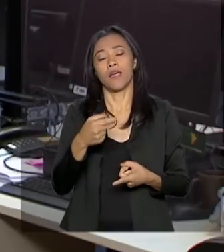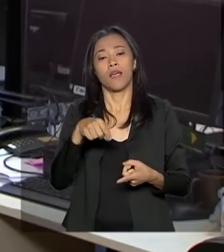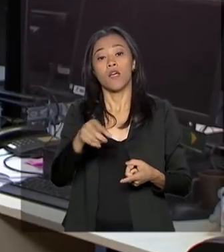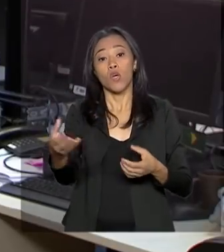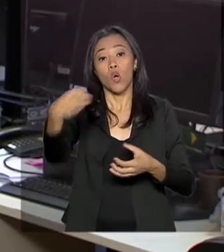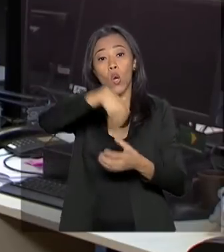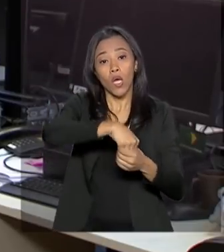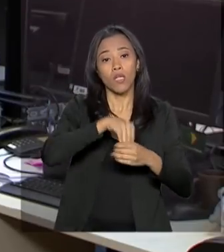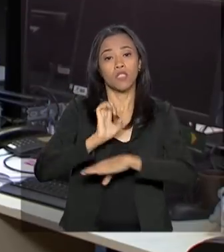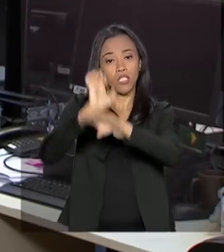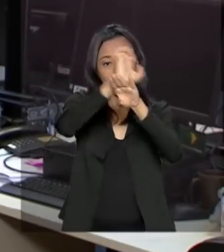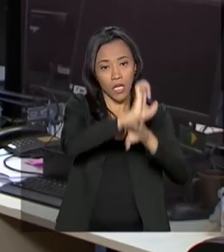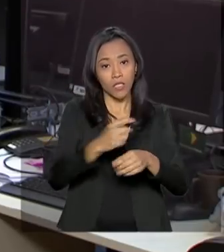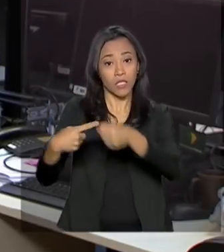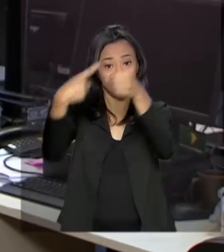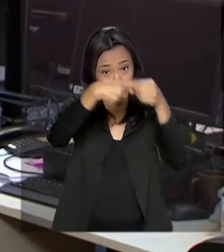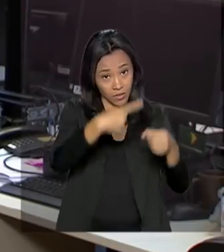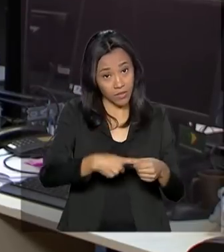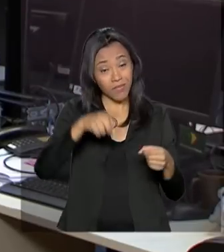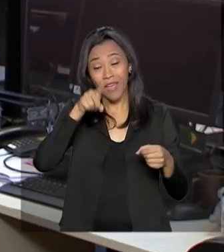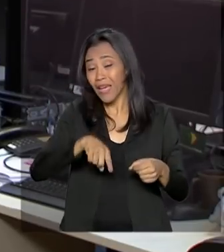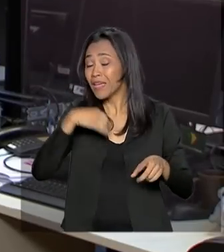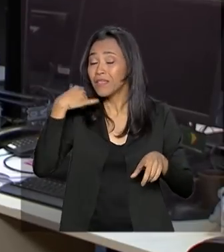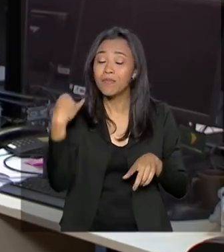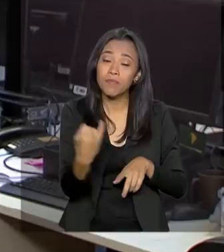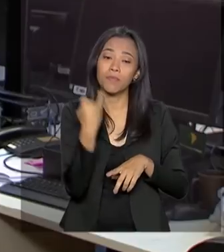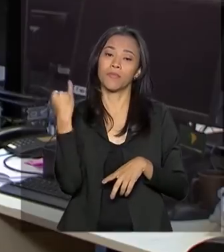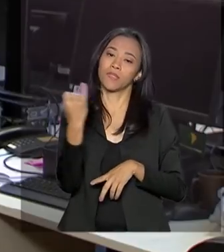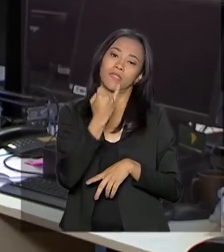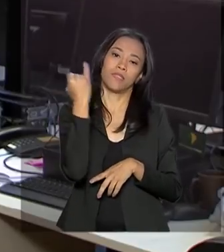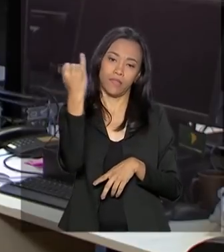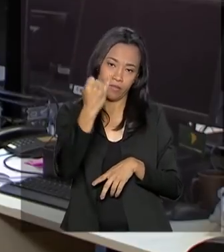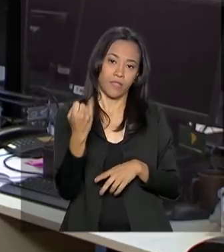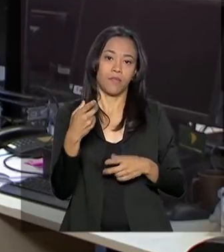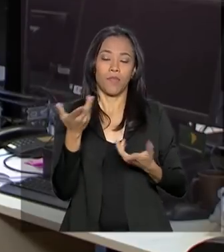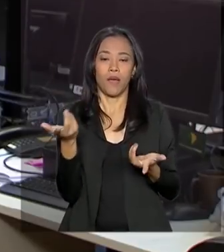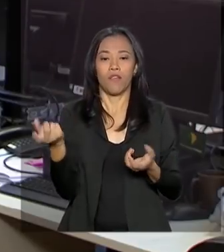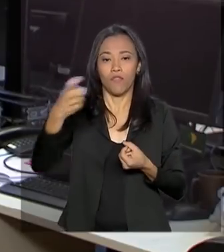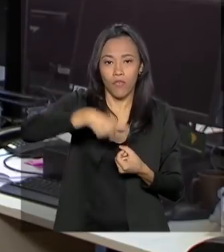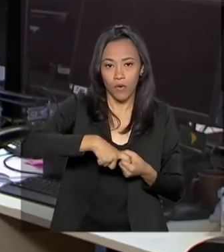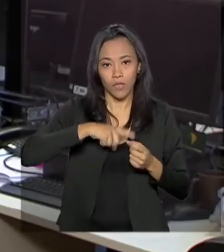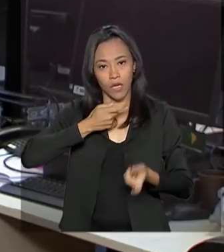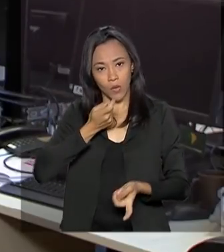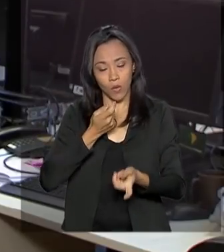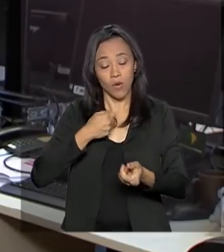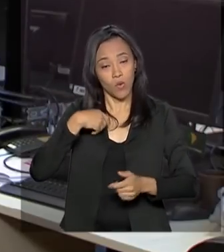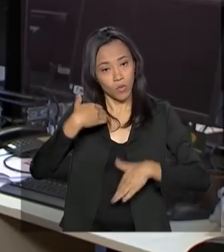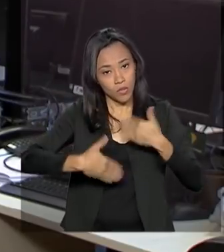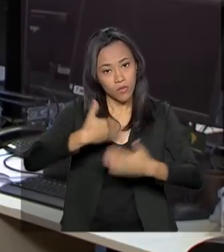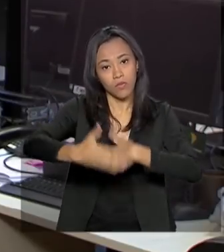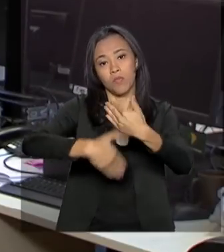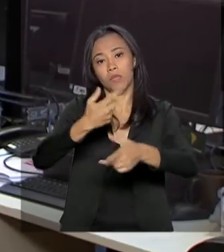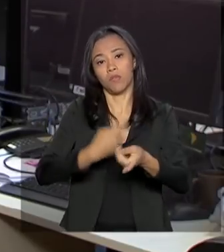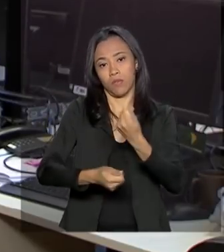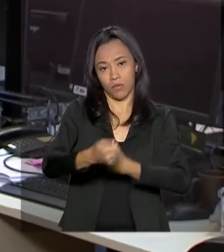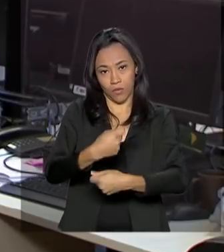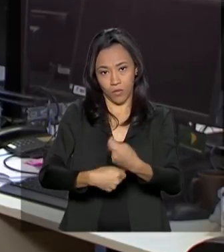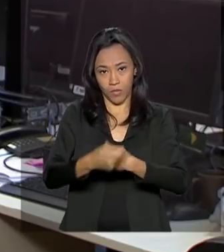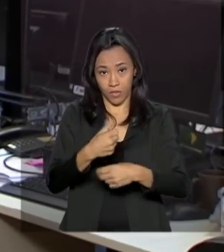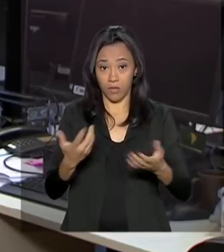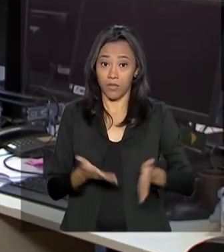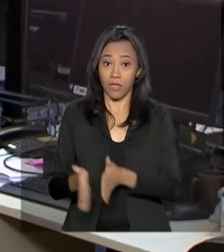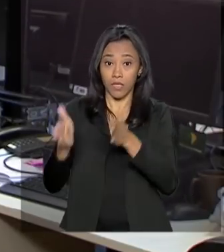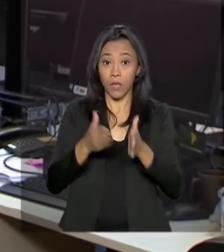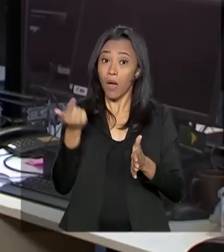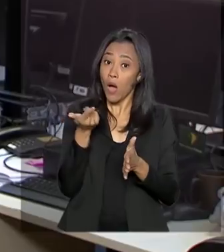estados e municípios, é condição fundamental para a retomada do crescimento sustentável. A próxima reunião